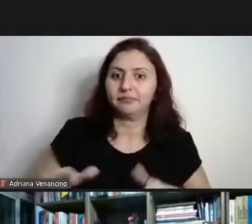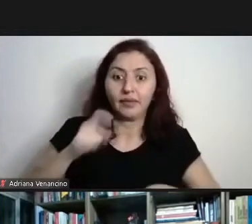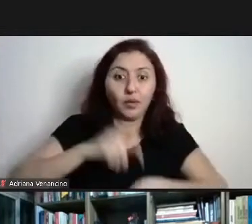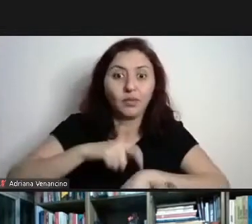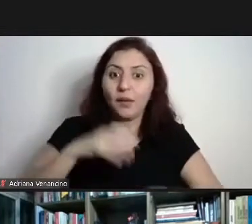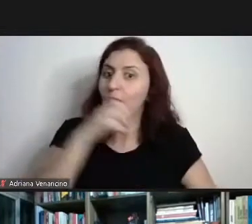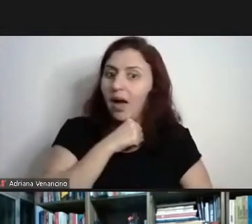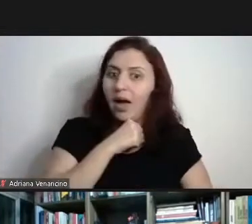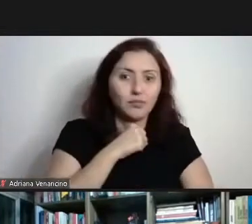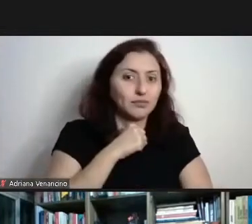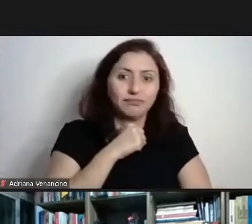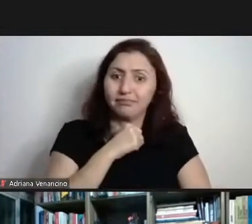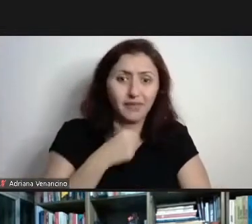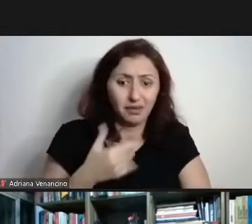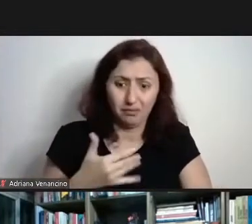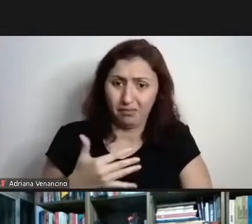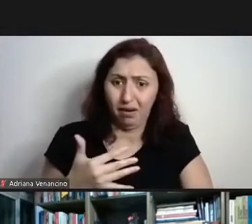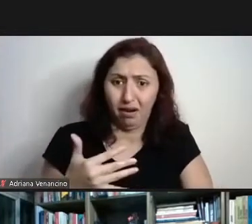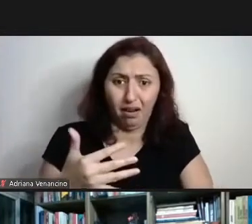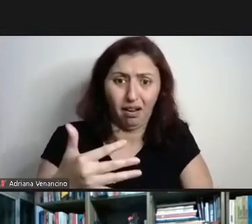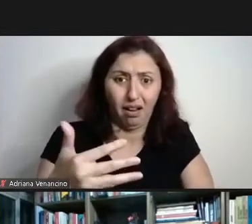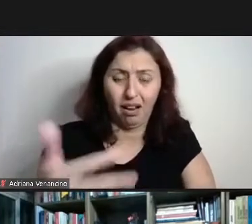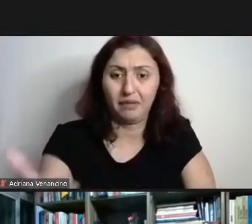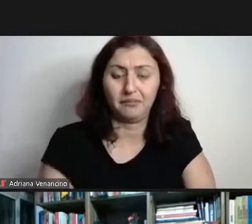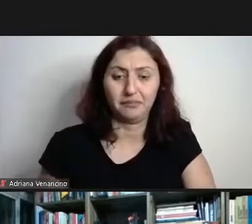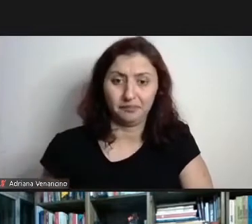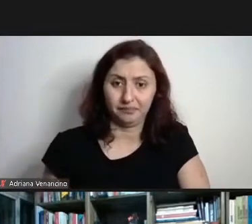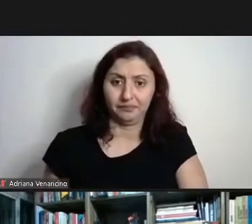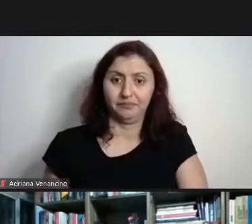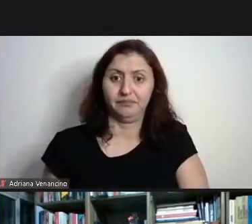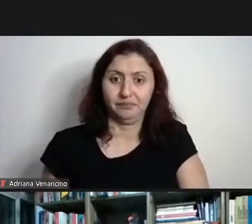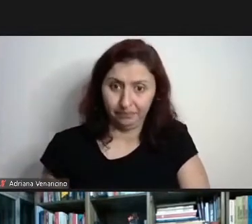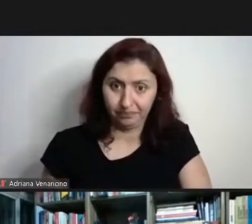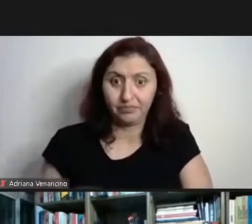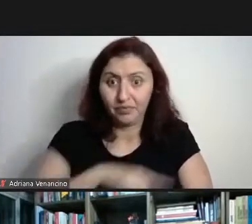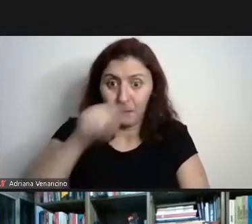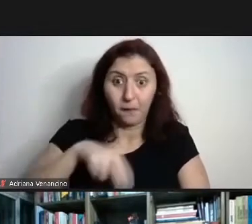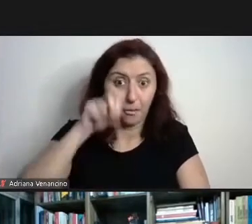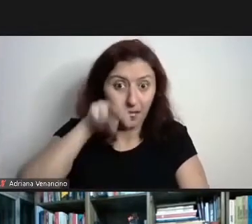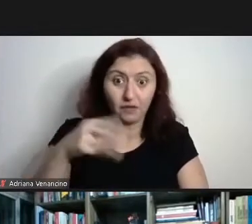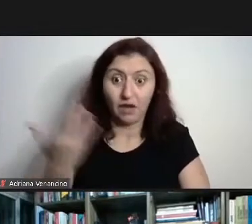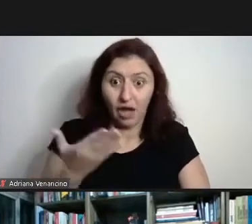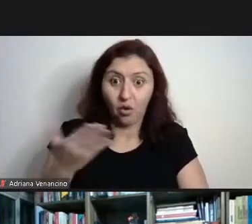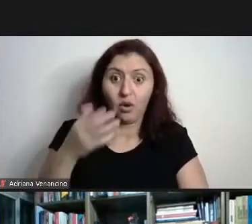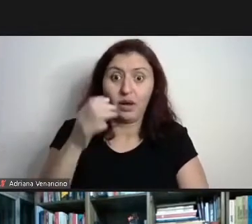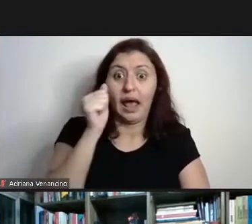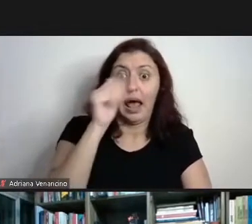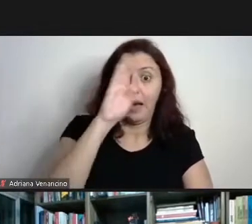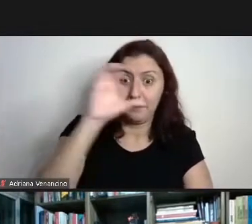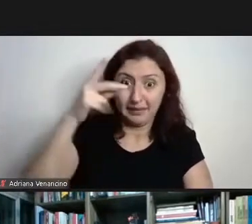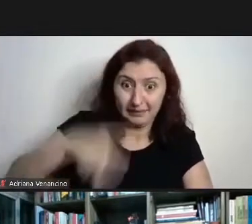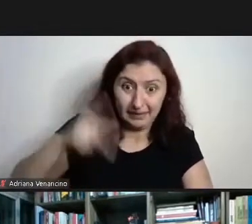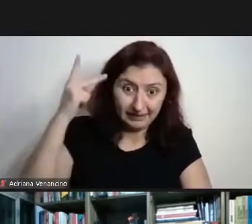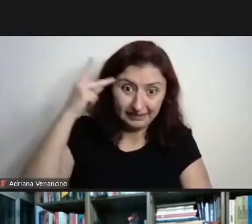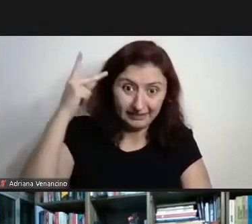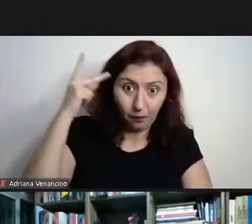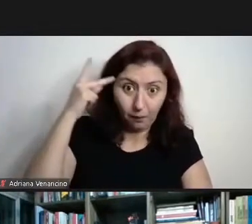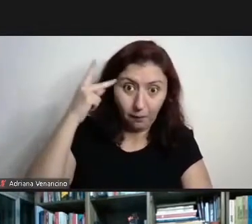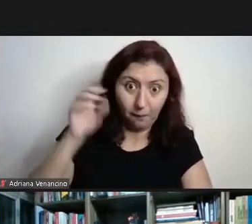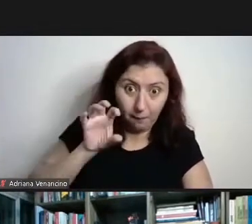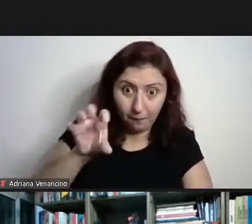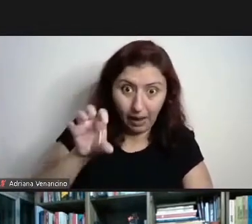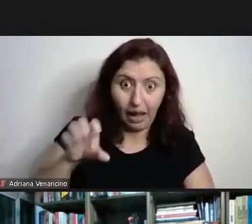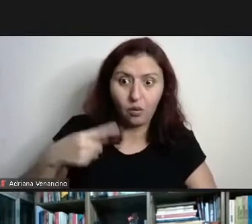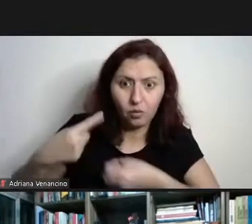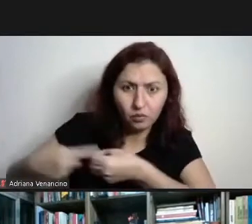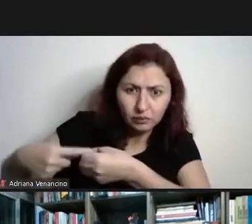durante todo esse ano, agora mesmo estava há pouco verano que todas as cidades da região do ABC paulista, todas as